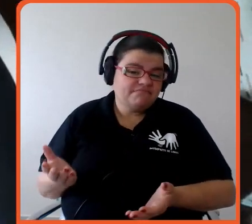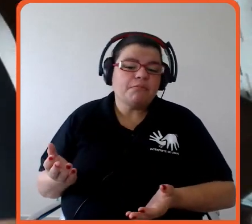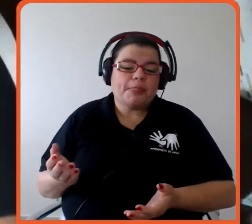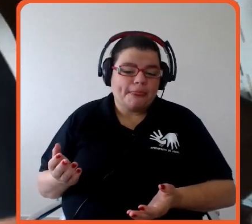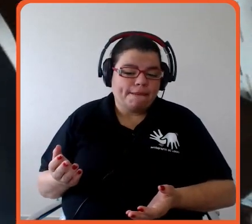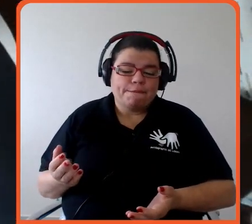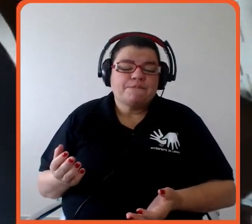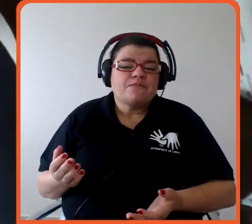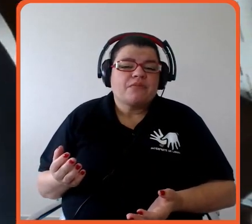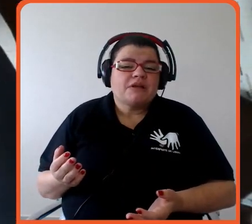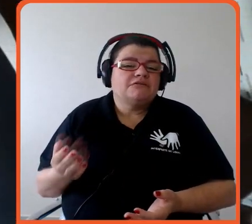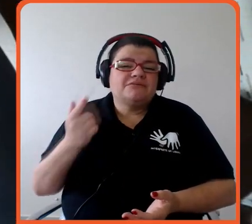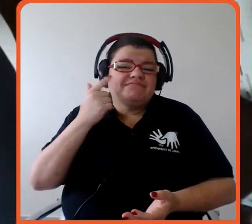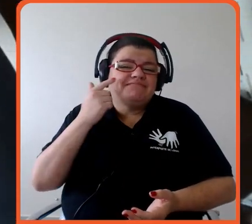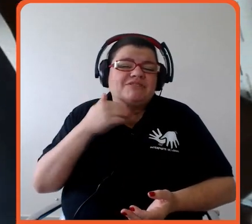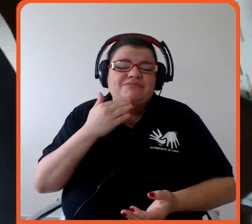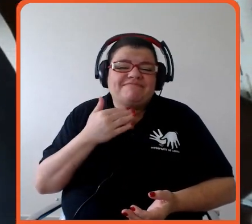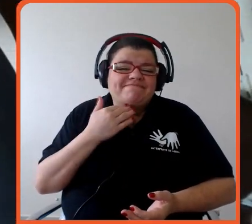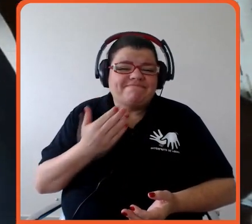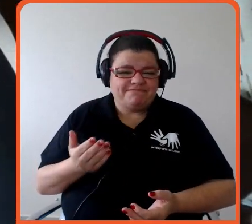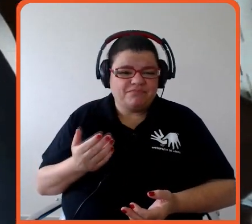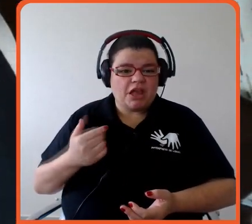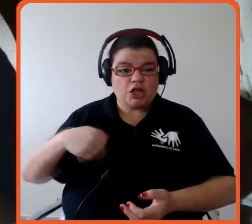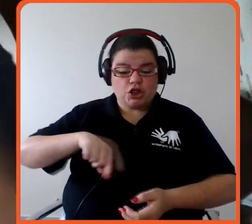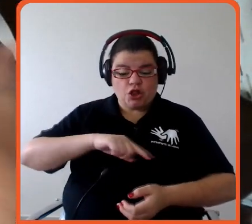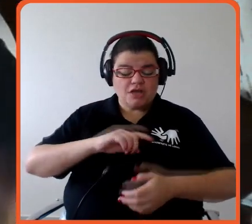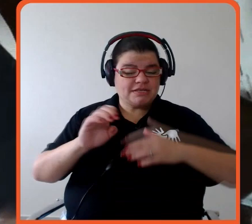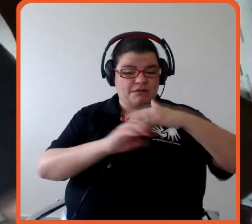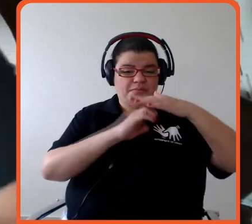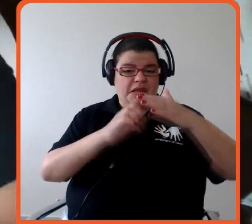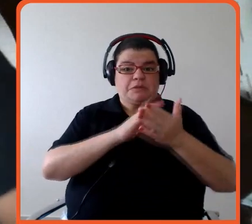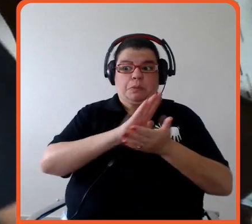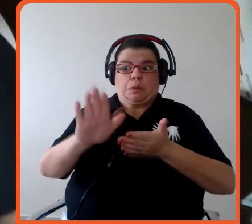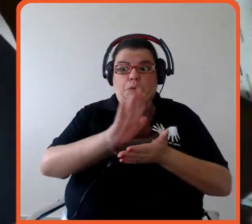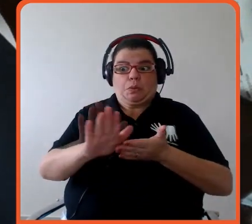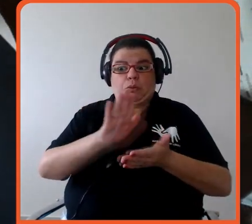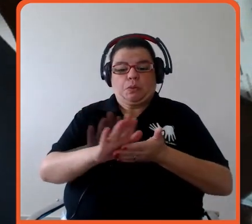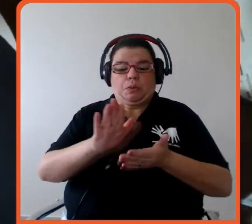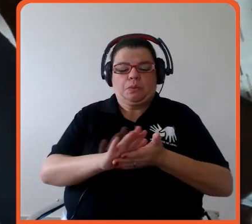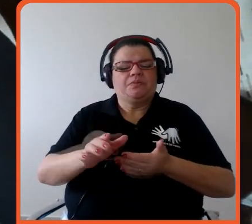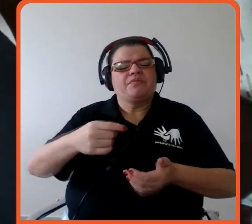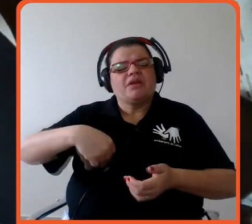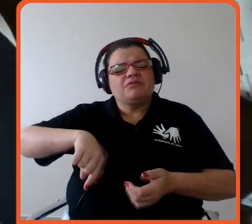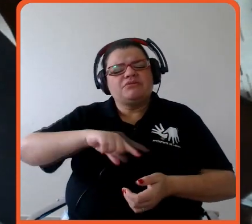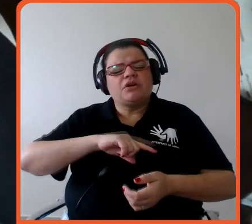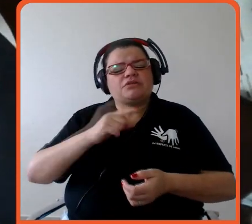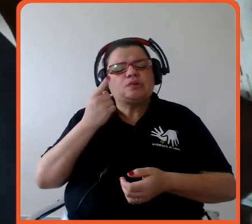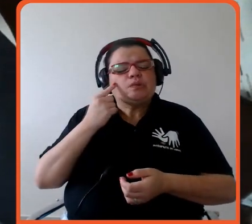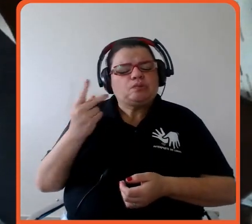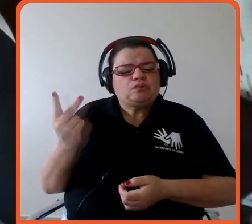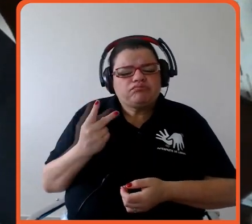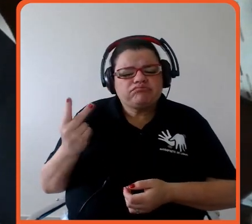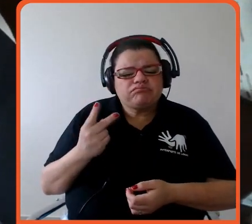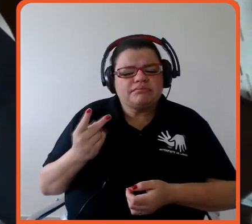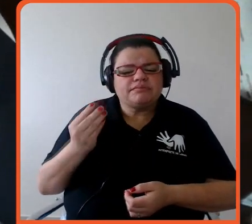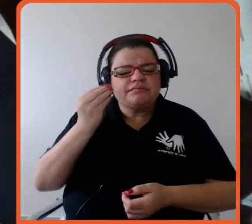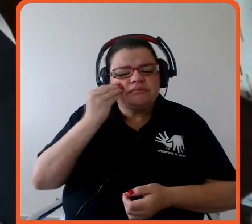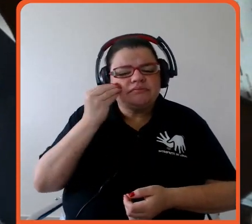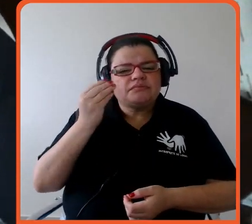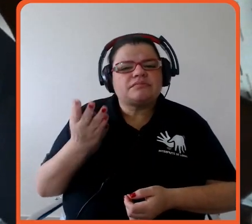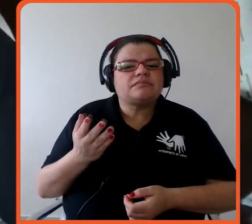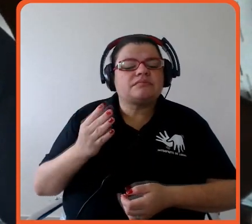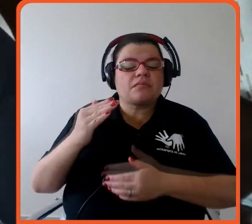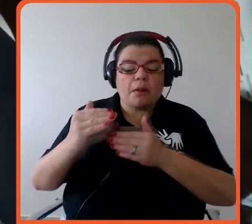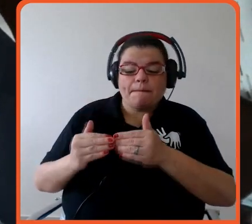a menor diferença do tamanho da nossa produção a gente decidiu justamente como como como o próximo passo